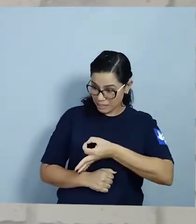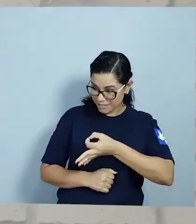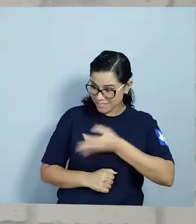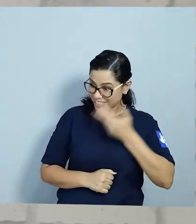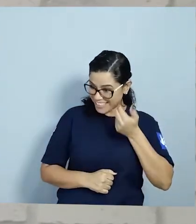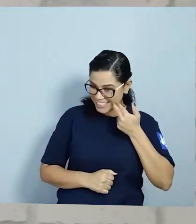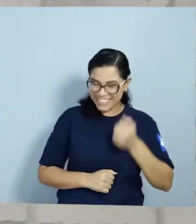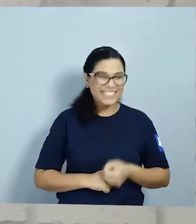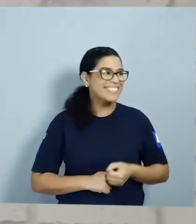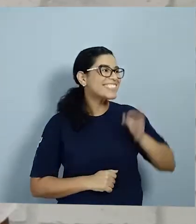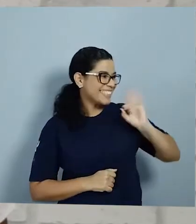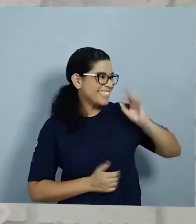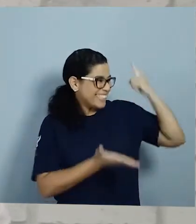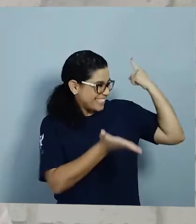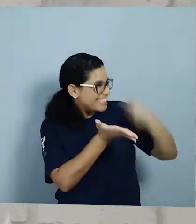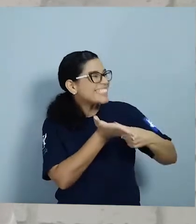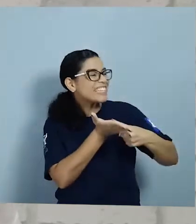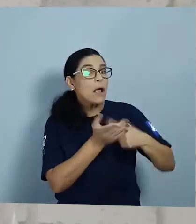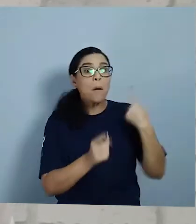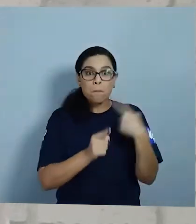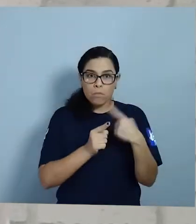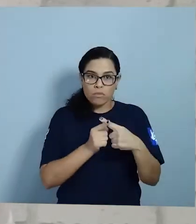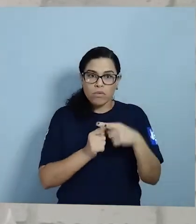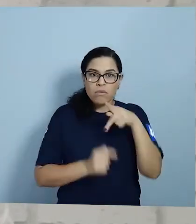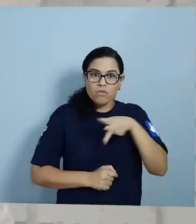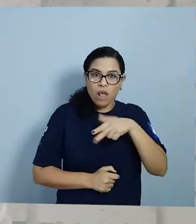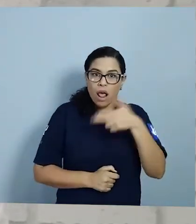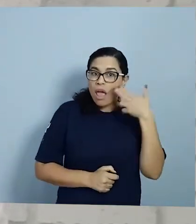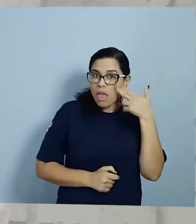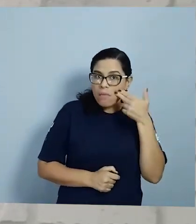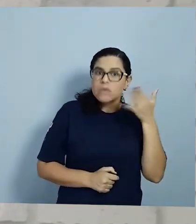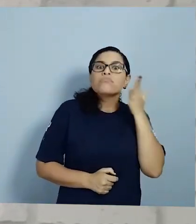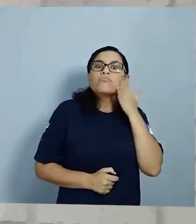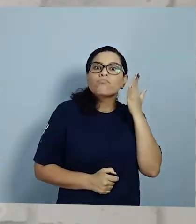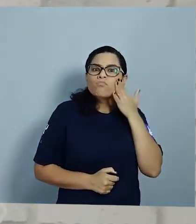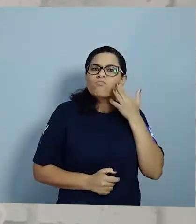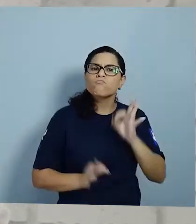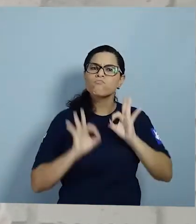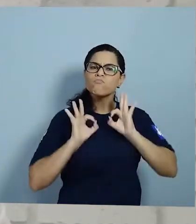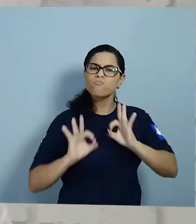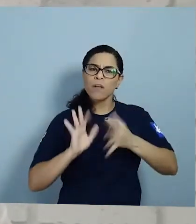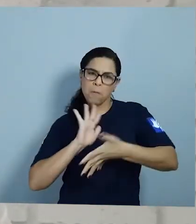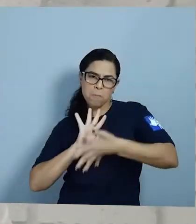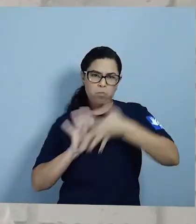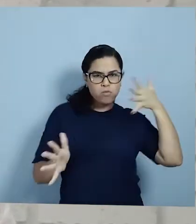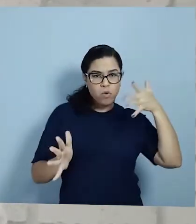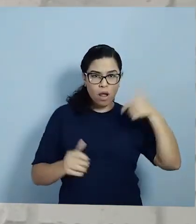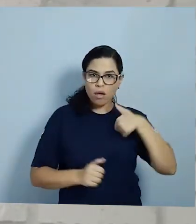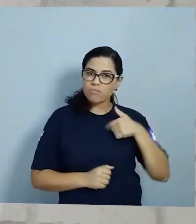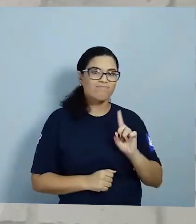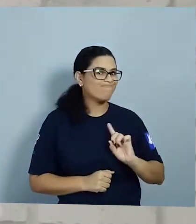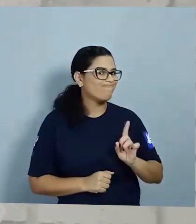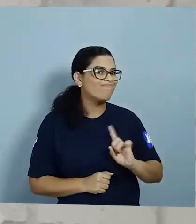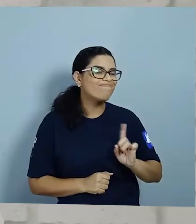porque a professora Emily é craque em Libras E eu não E para fazer a pergunta